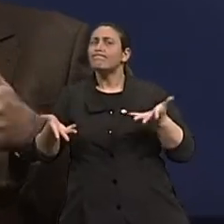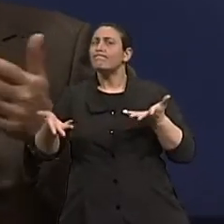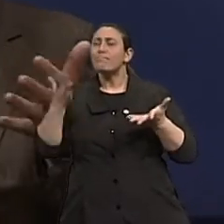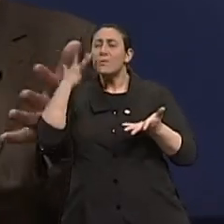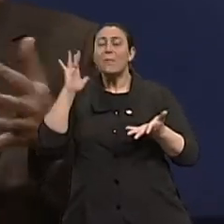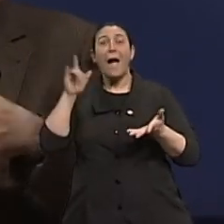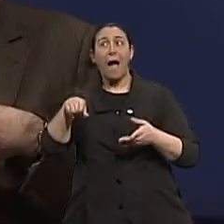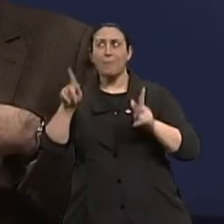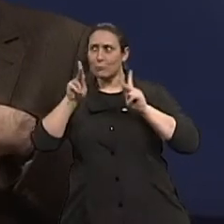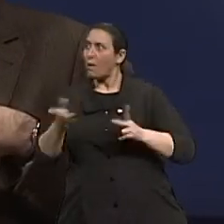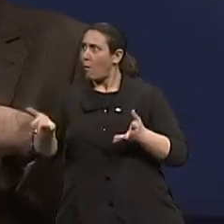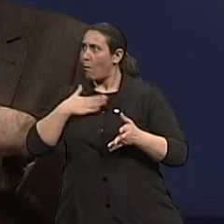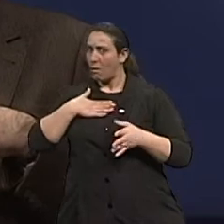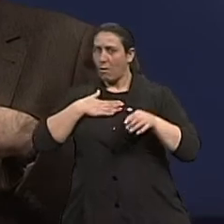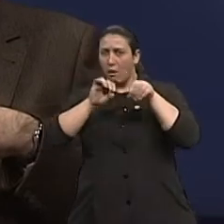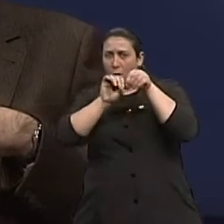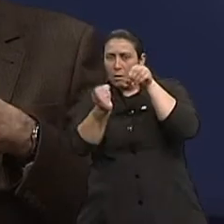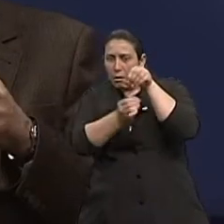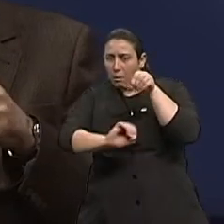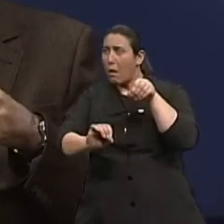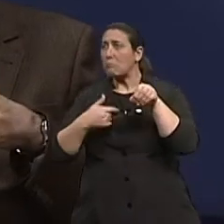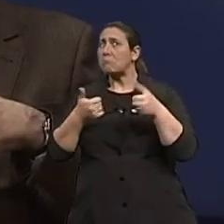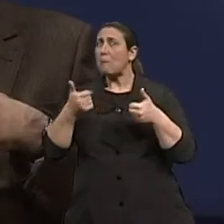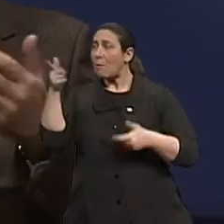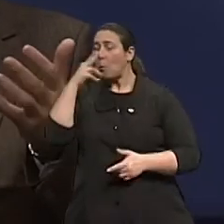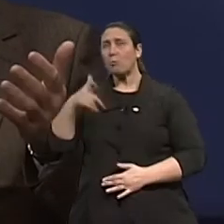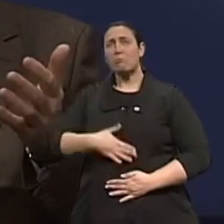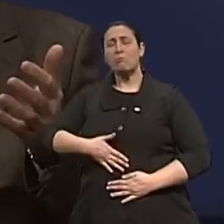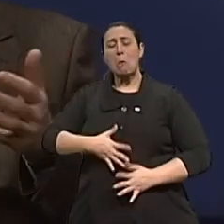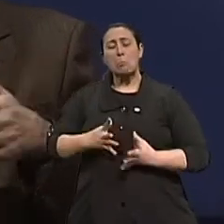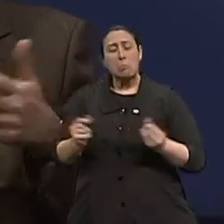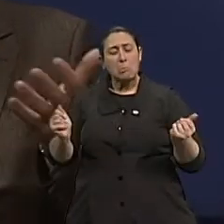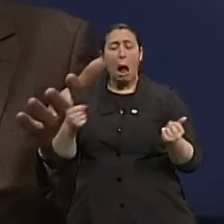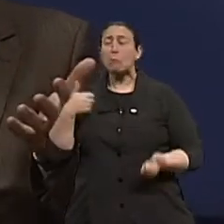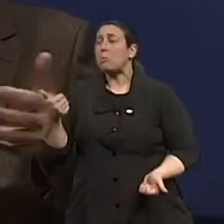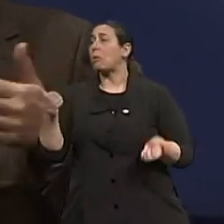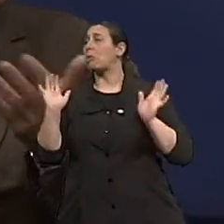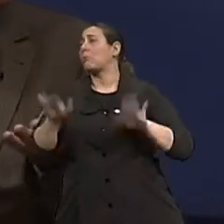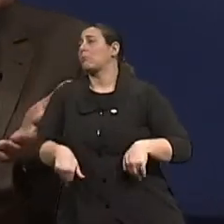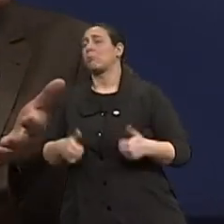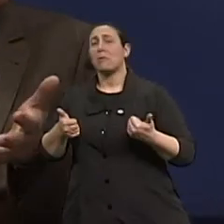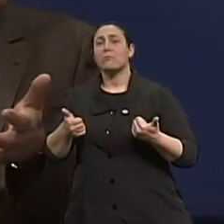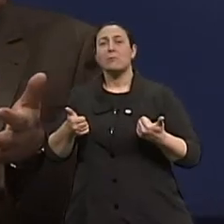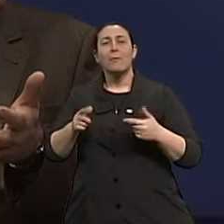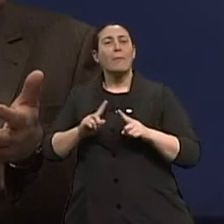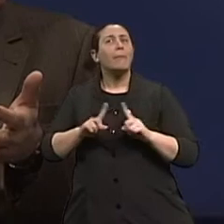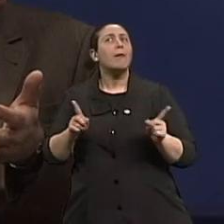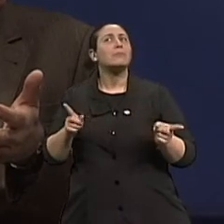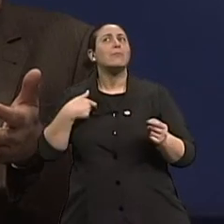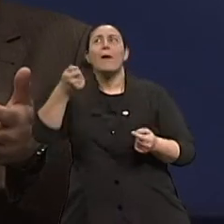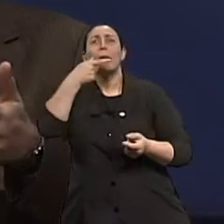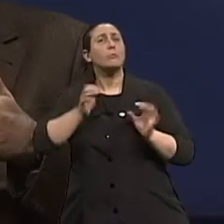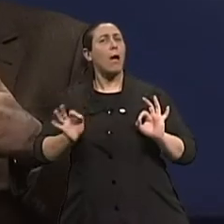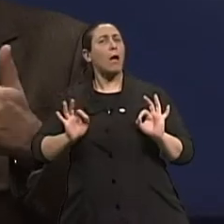assim, agora meu intestino está bem. Regularizou. Regularizou, mas eu não fiz nada para que isso ocorresse.